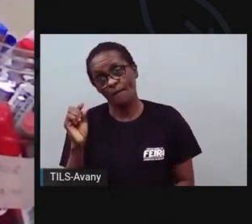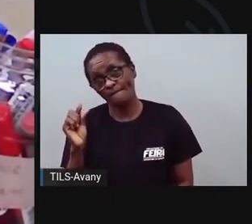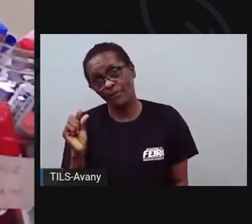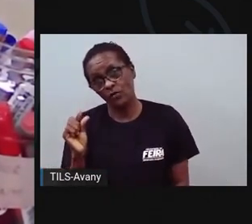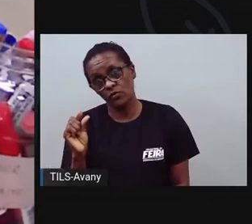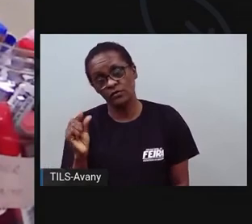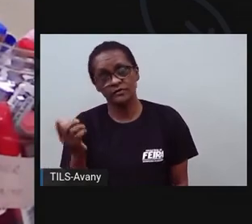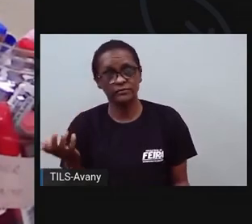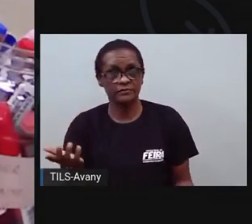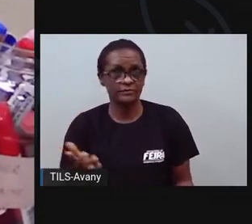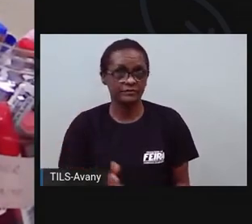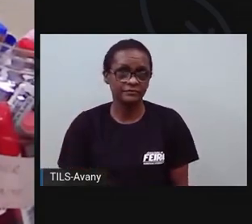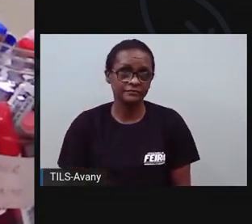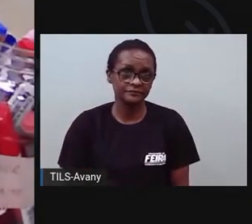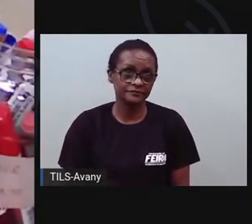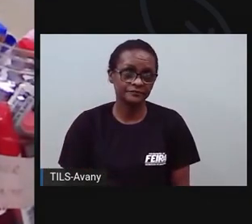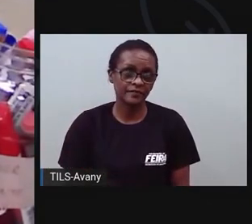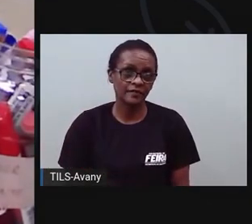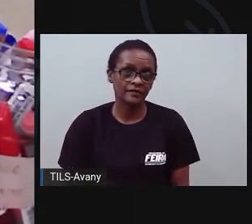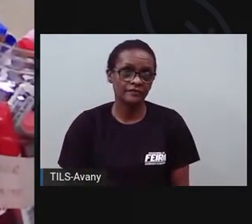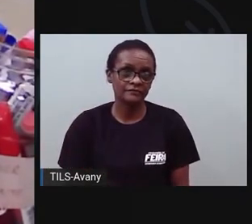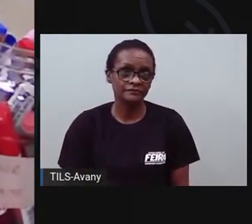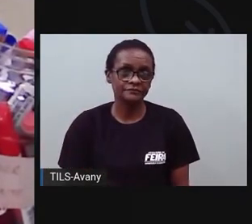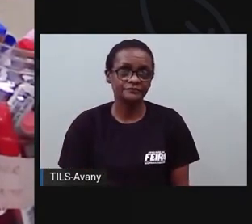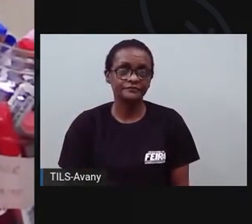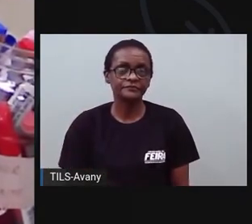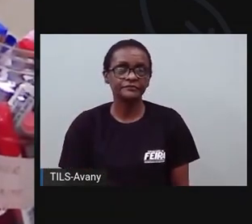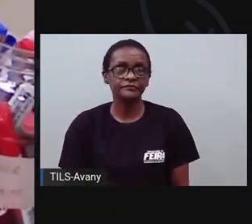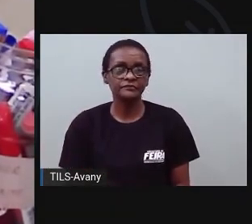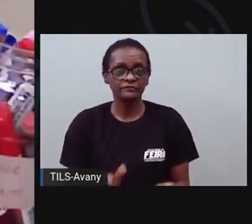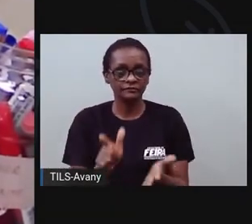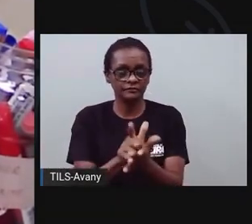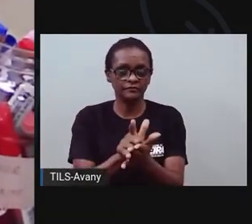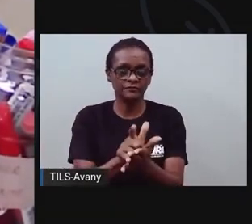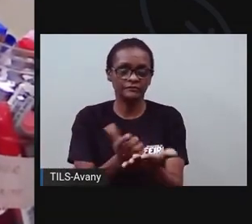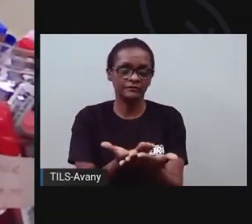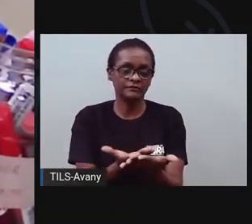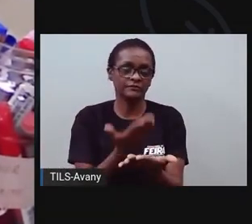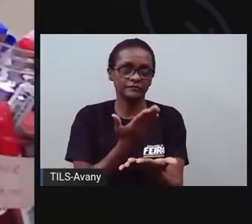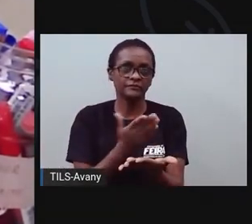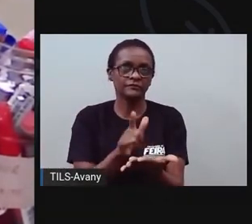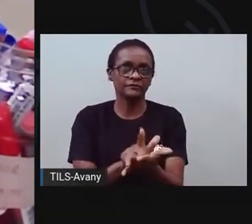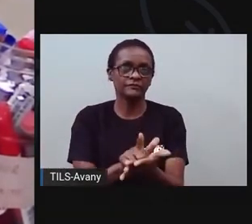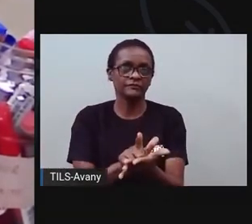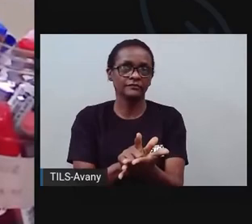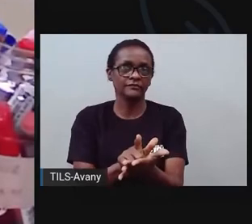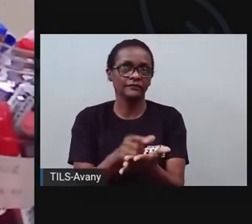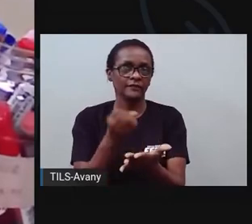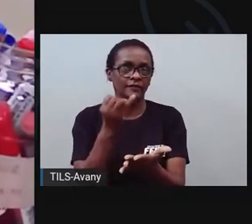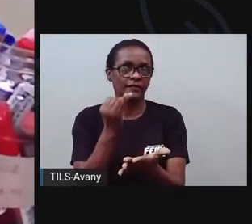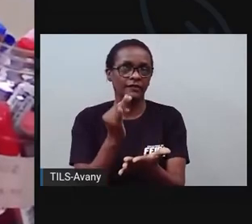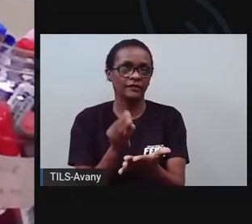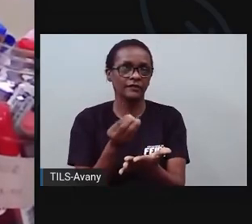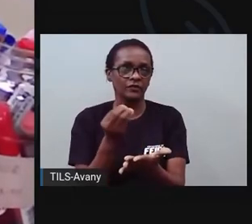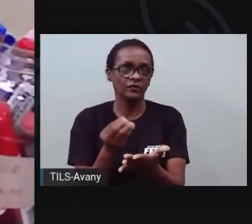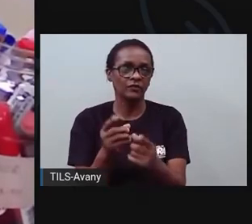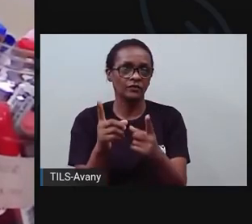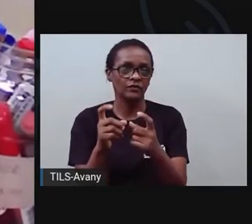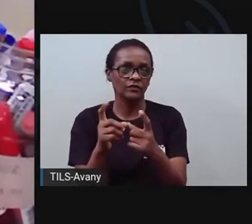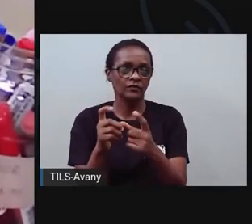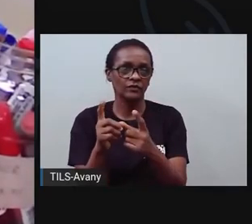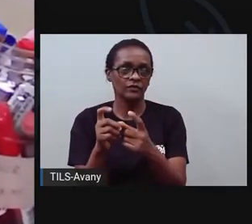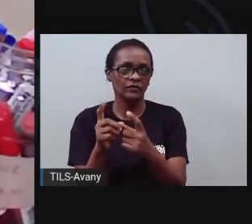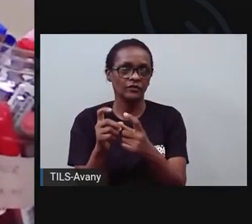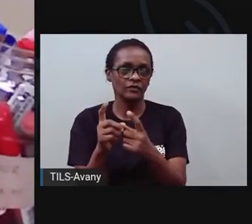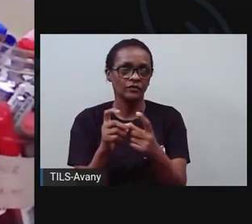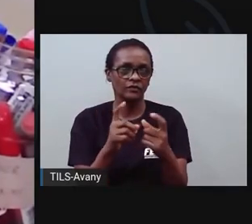lado. Uma outra observação é que a capa do jornal, ela é colorida, mas essas imagens que ficam dentro, elas são o quê, ó?